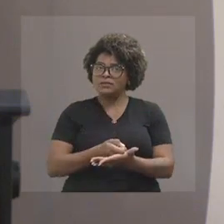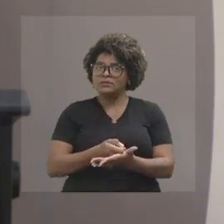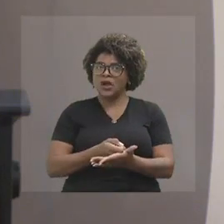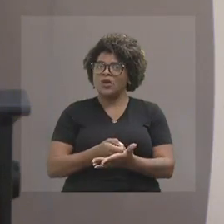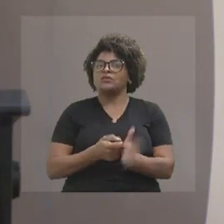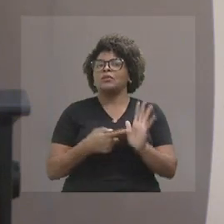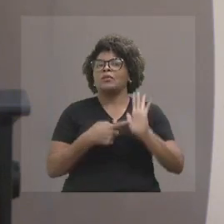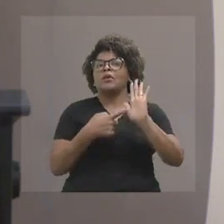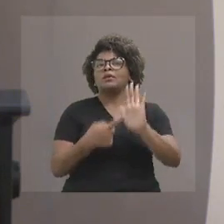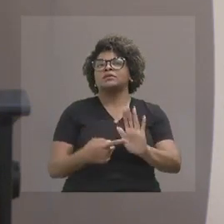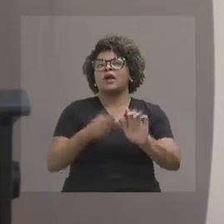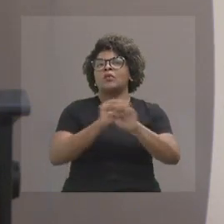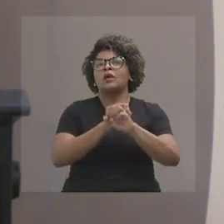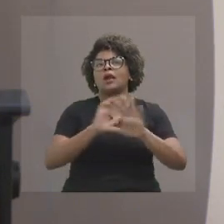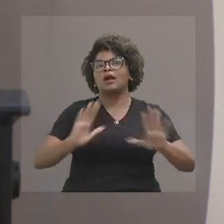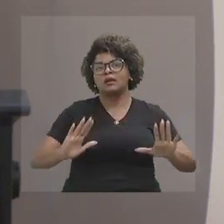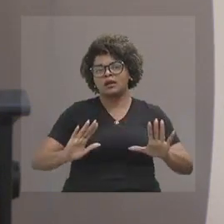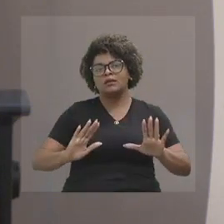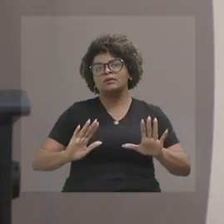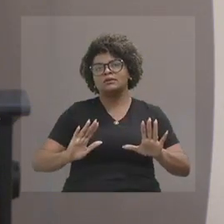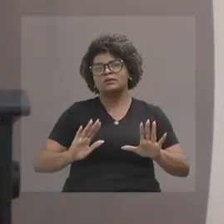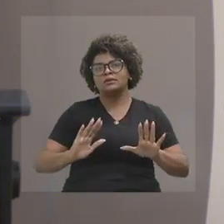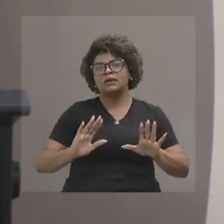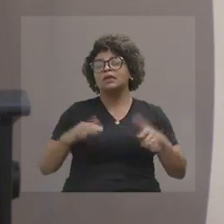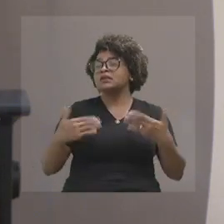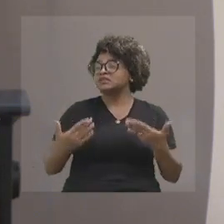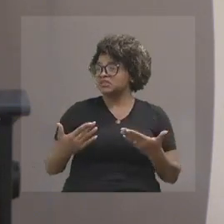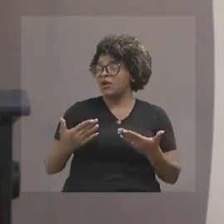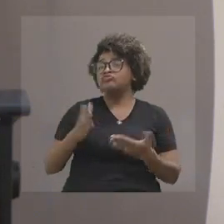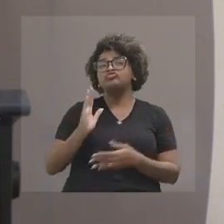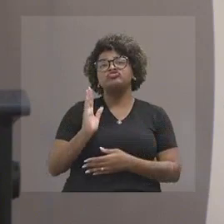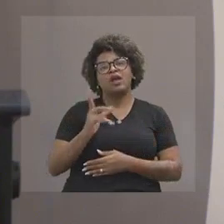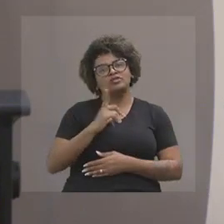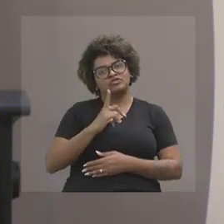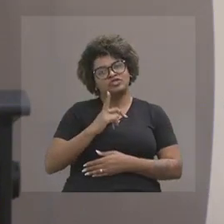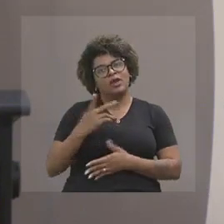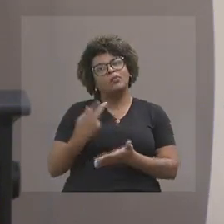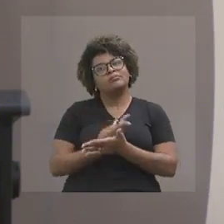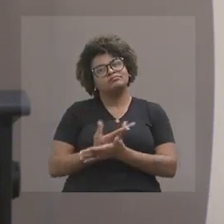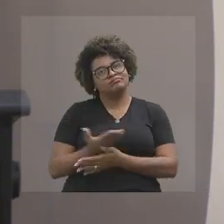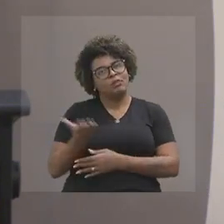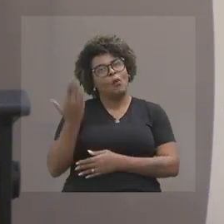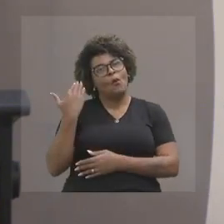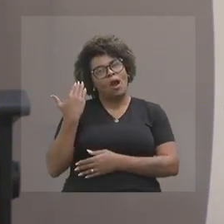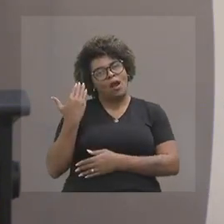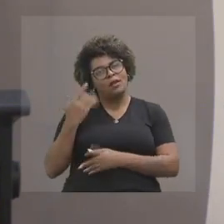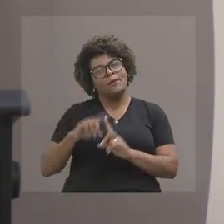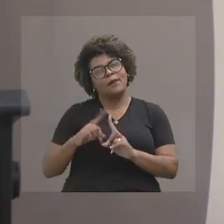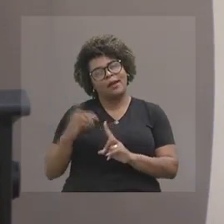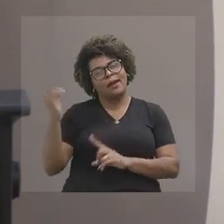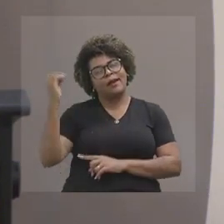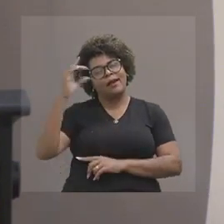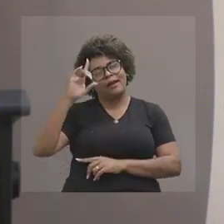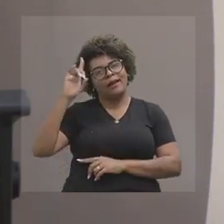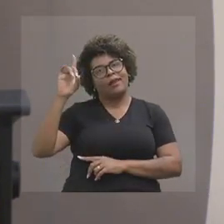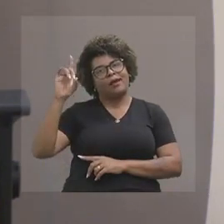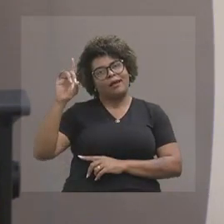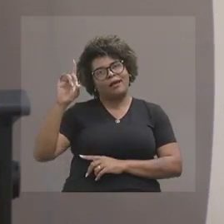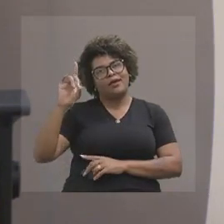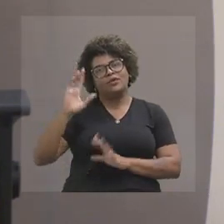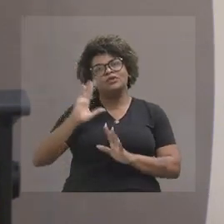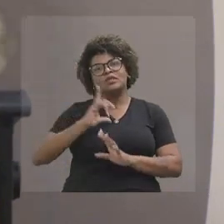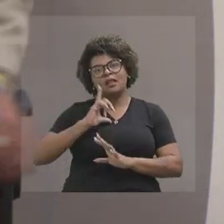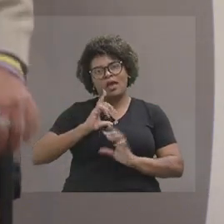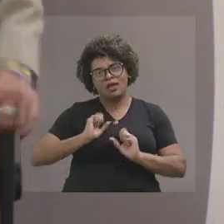eu vejo com muita tranquilidade, isso já deveria ter sido feito, mas, graças a Deus, a gente está